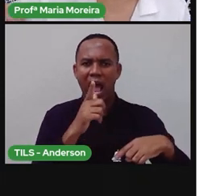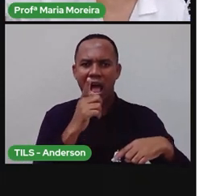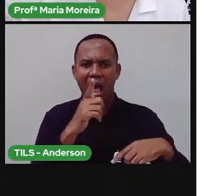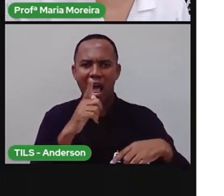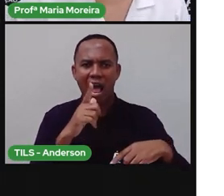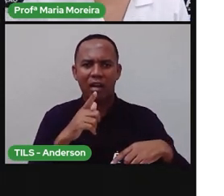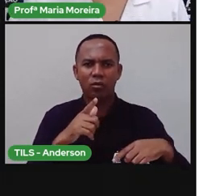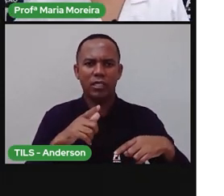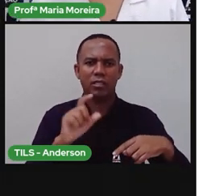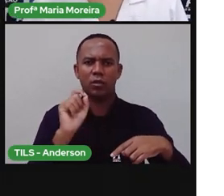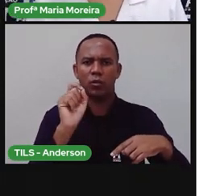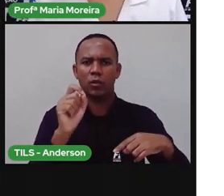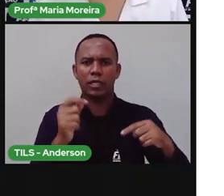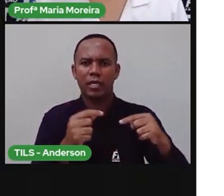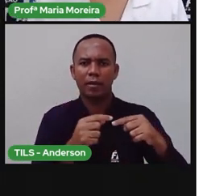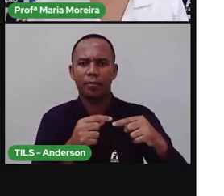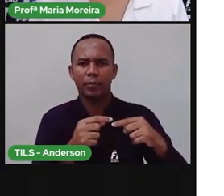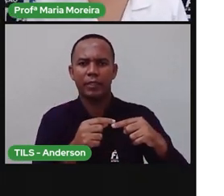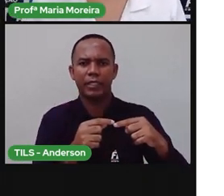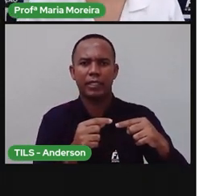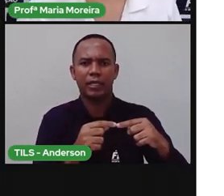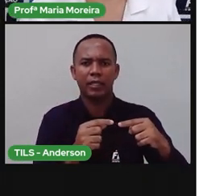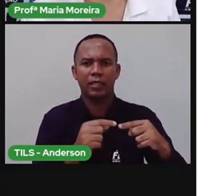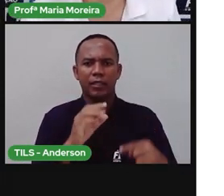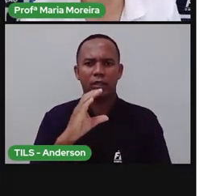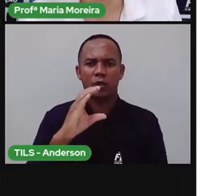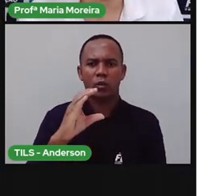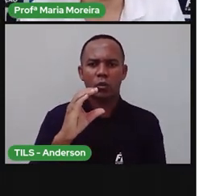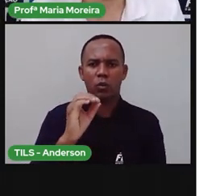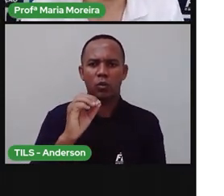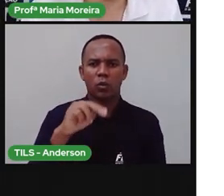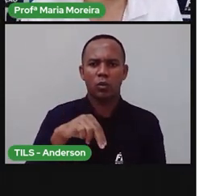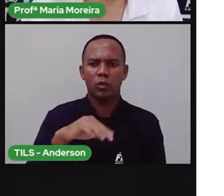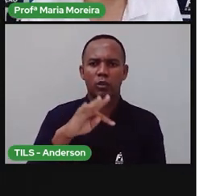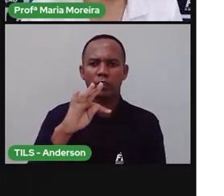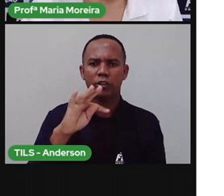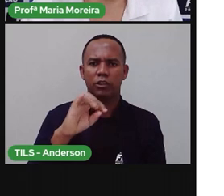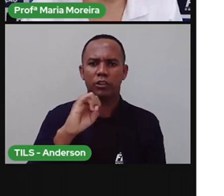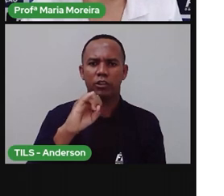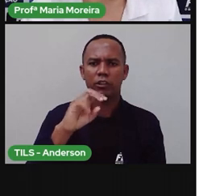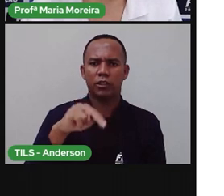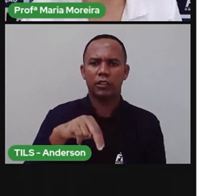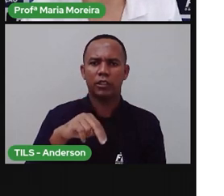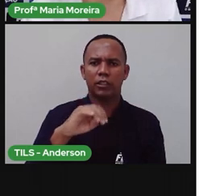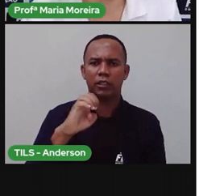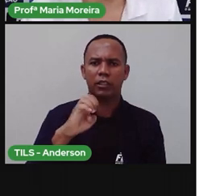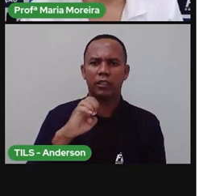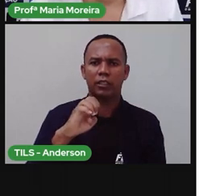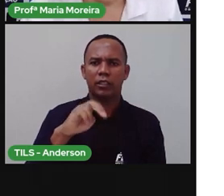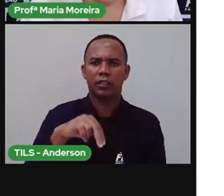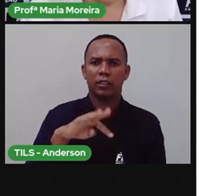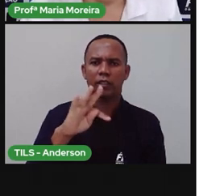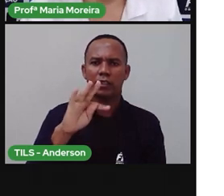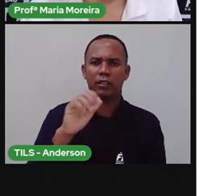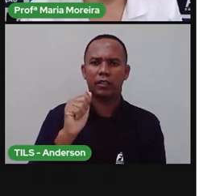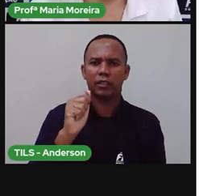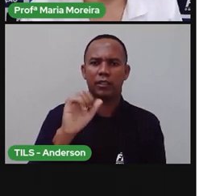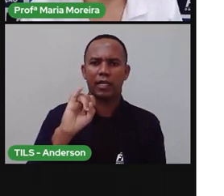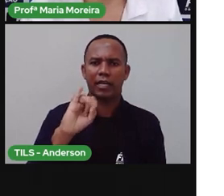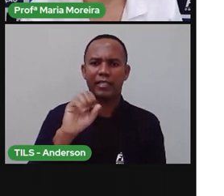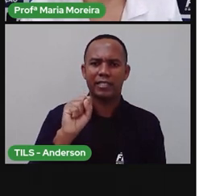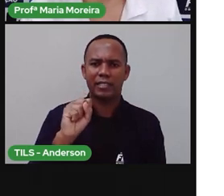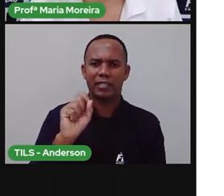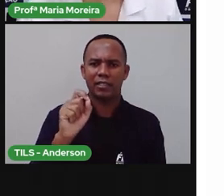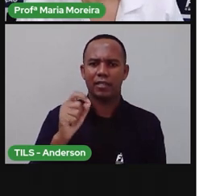aonde? No continente, certo? Então, a hidrosfera é a parte de quê? De água.